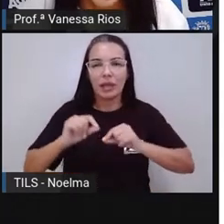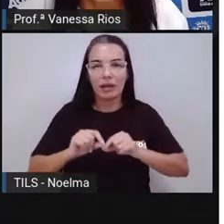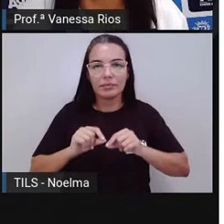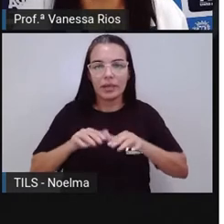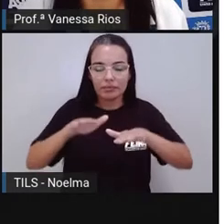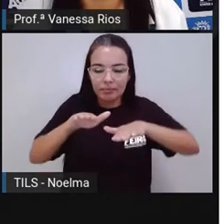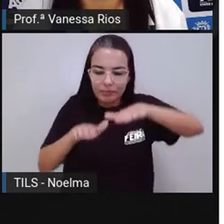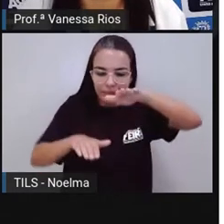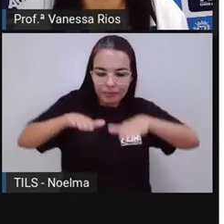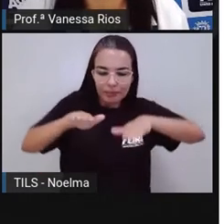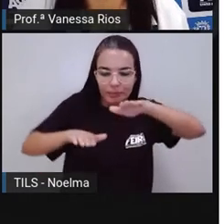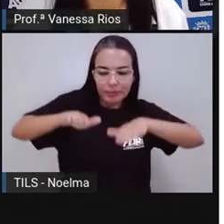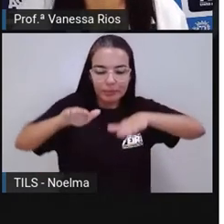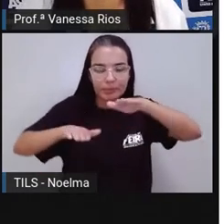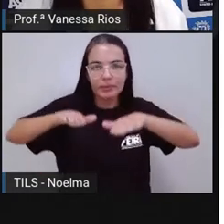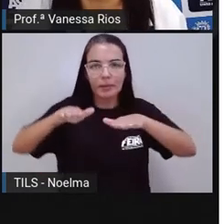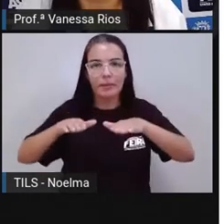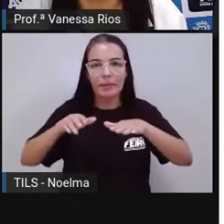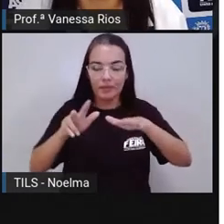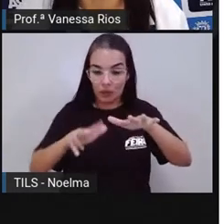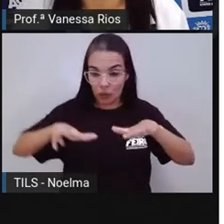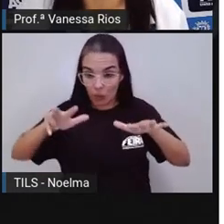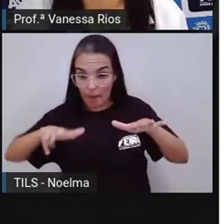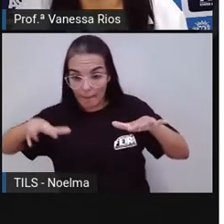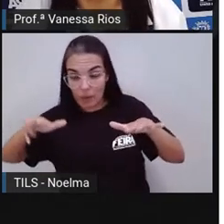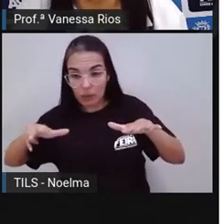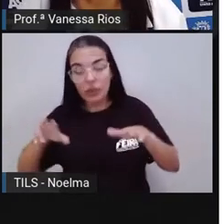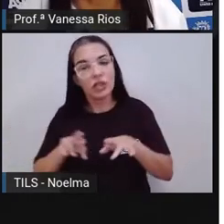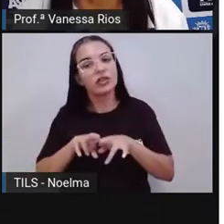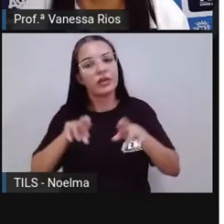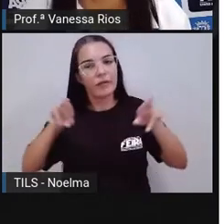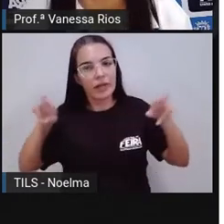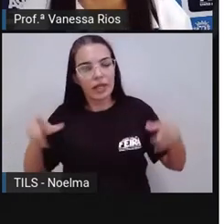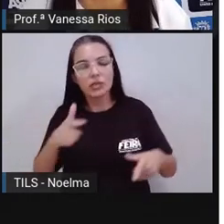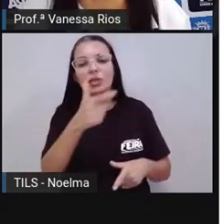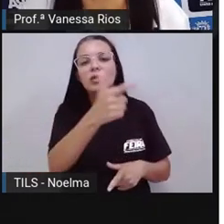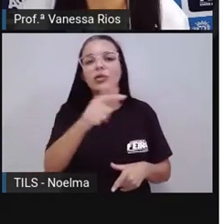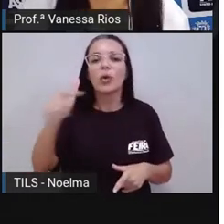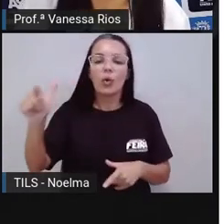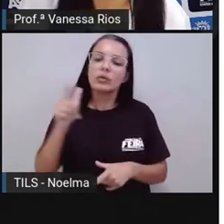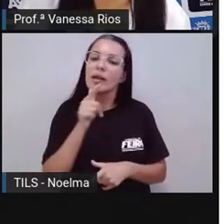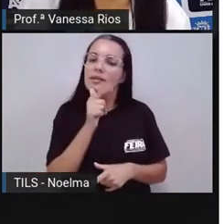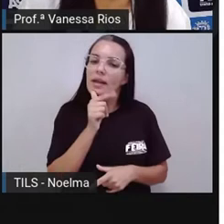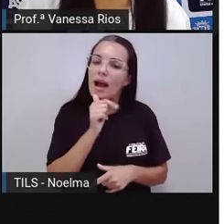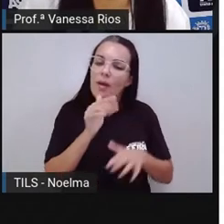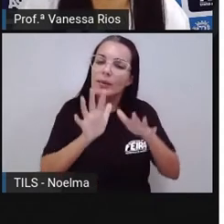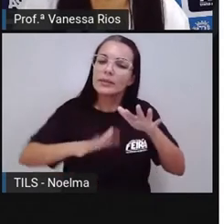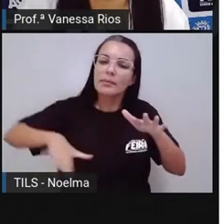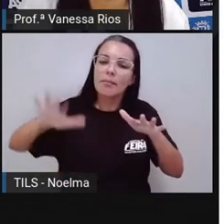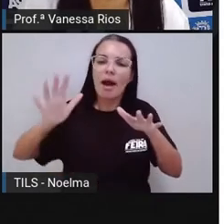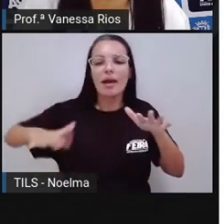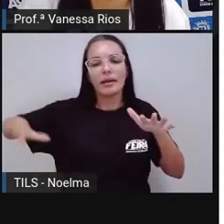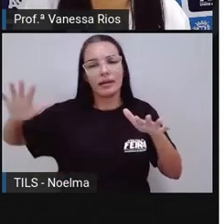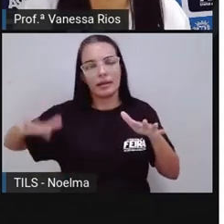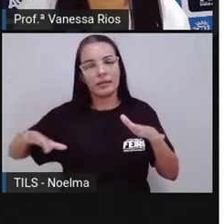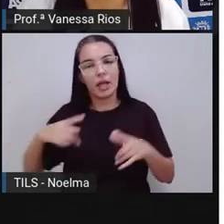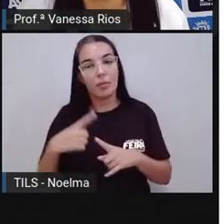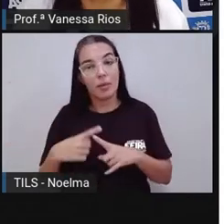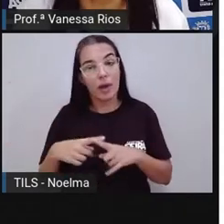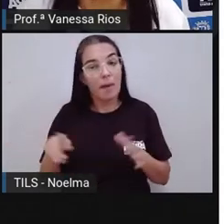morto. É uma densidade aí diferenciada diferenciada de outras águas, né? E aí faz com que exista essa